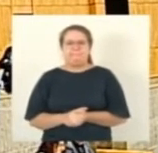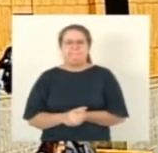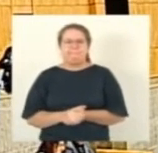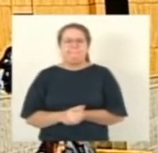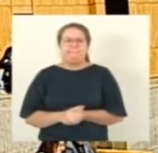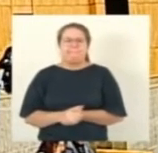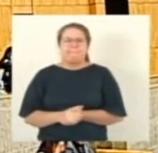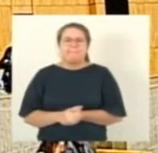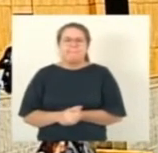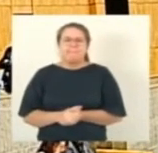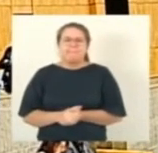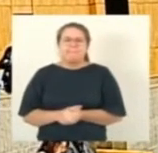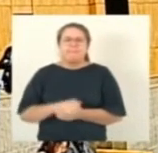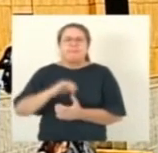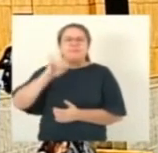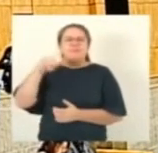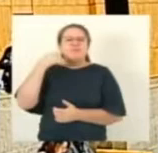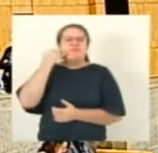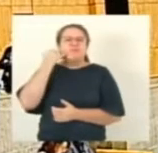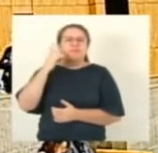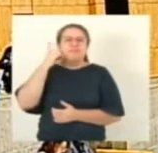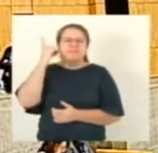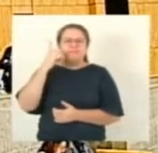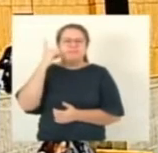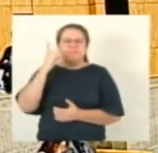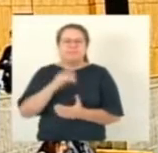deputado Jarete de Sá como vota